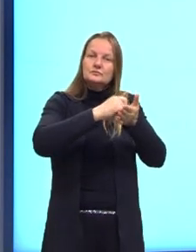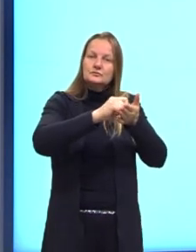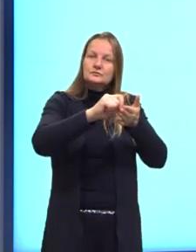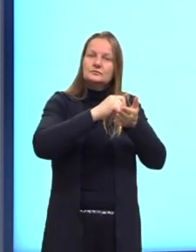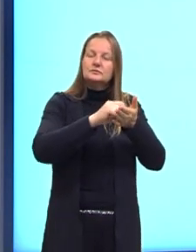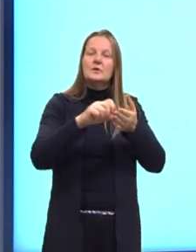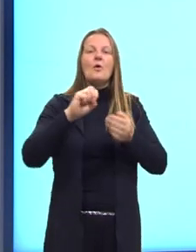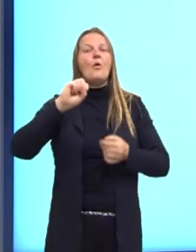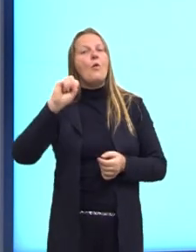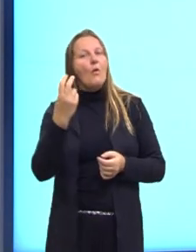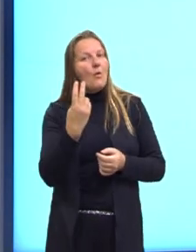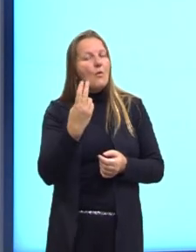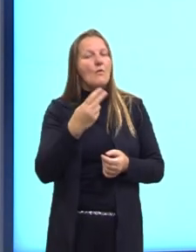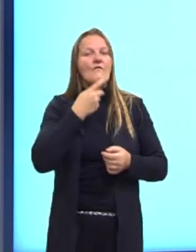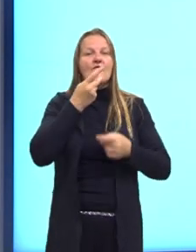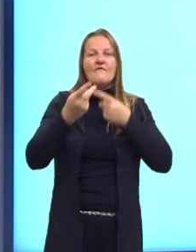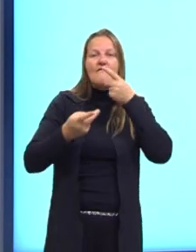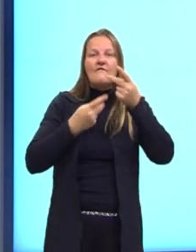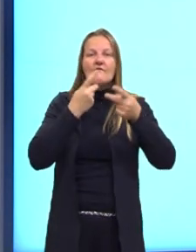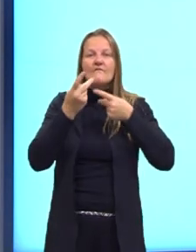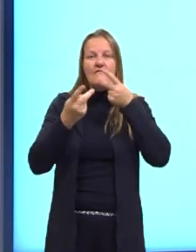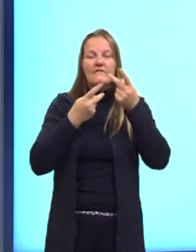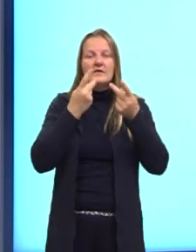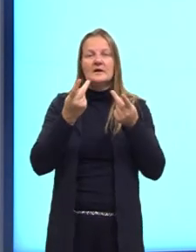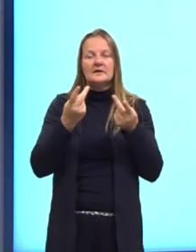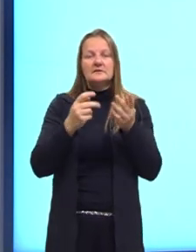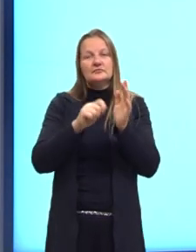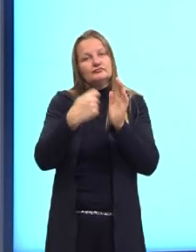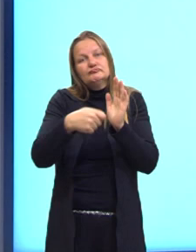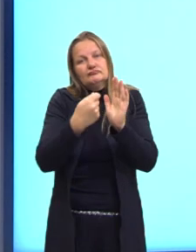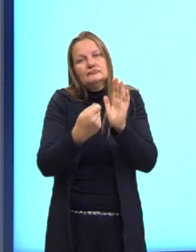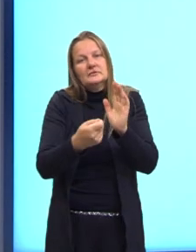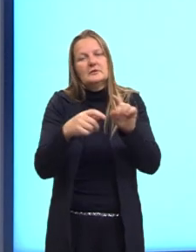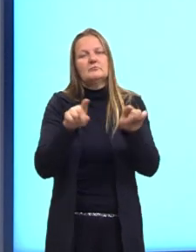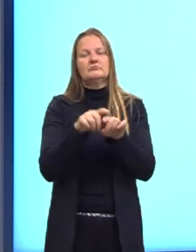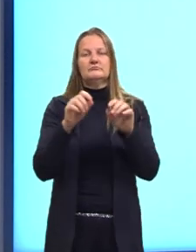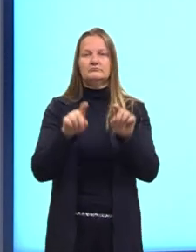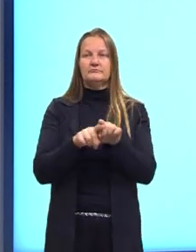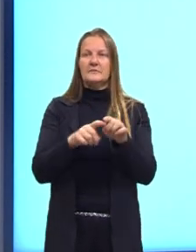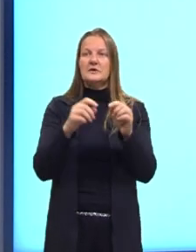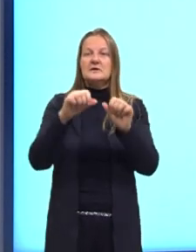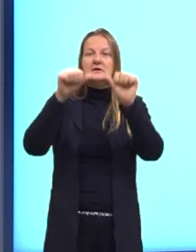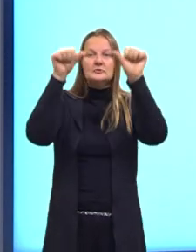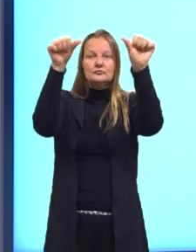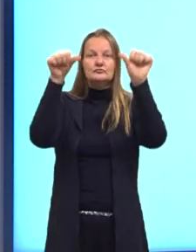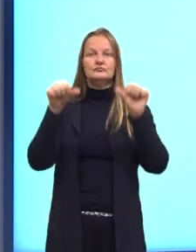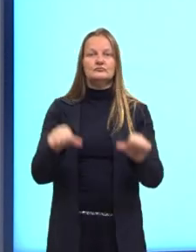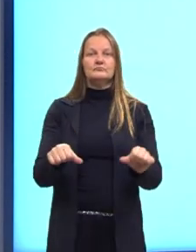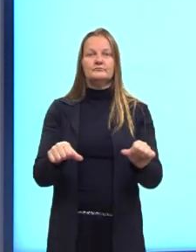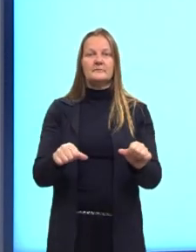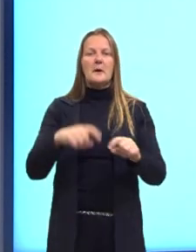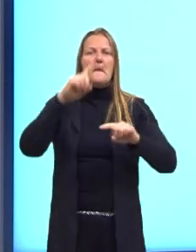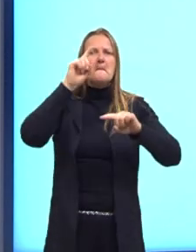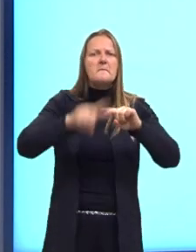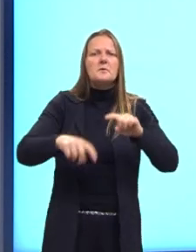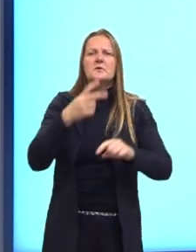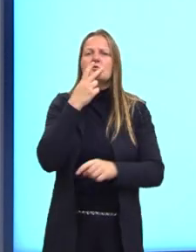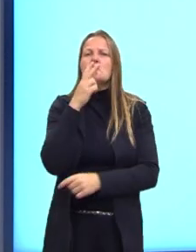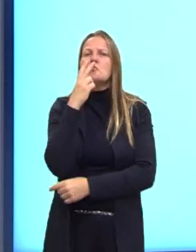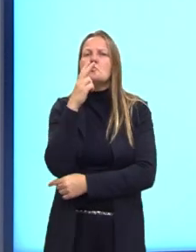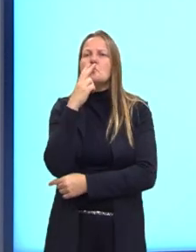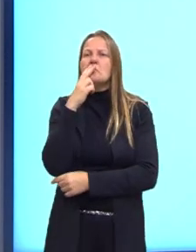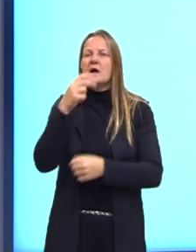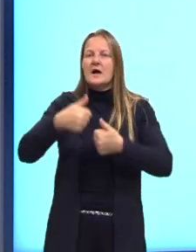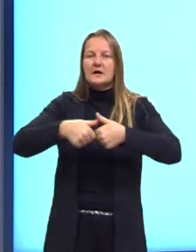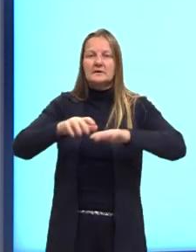ou faladas. Então, aqui, quando a gente tem um cartaz escrito, é proibido fumar neste